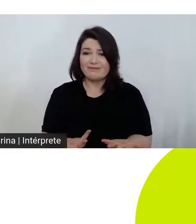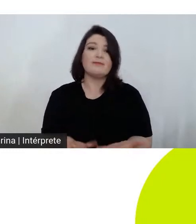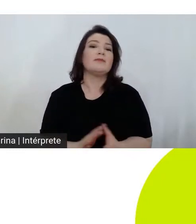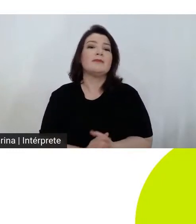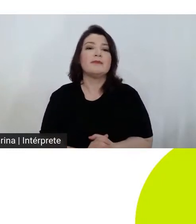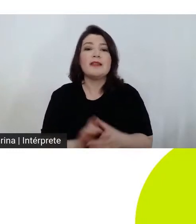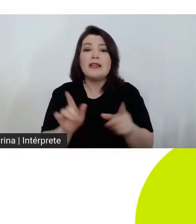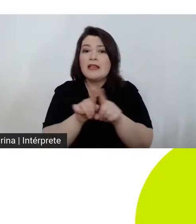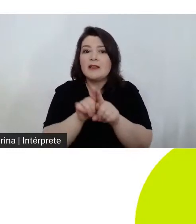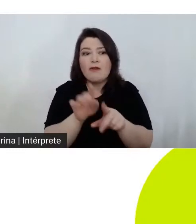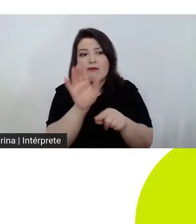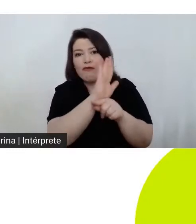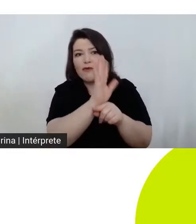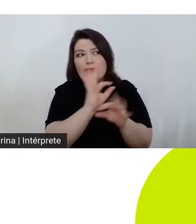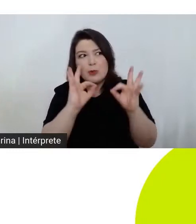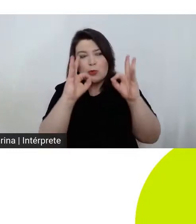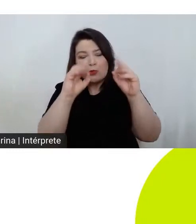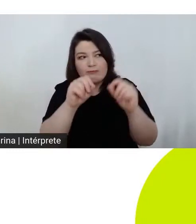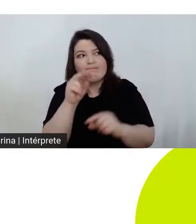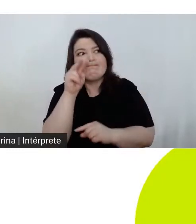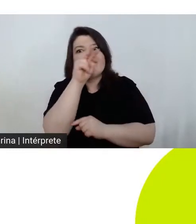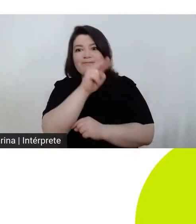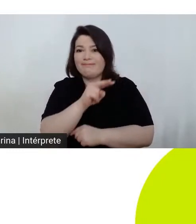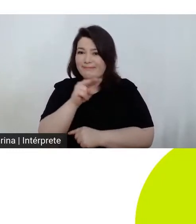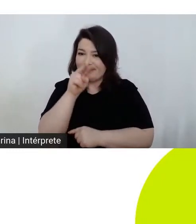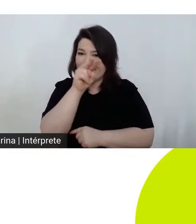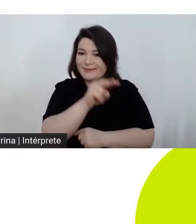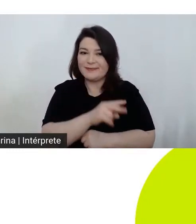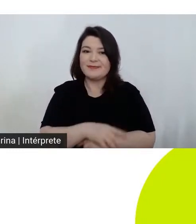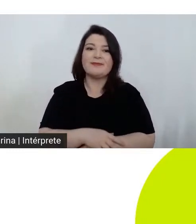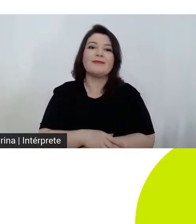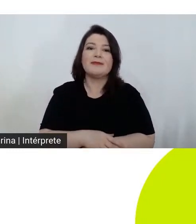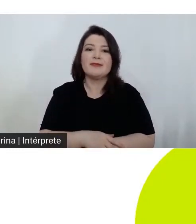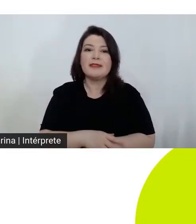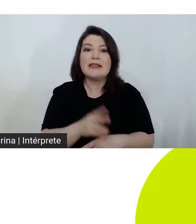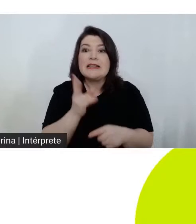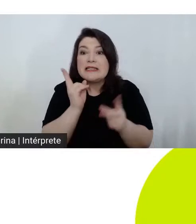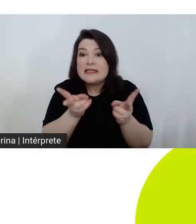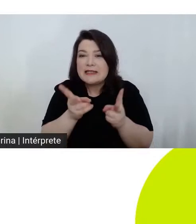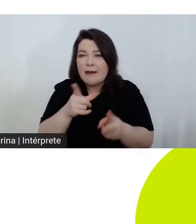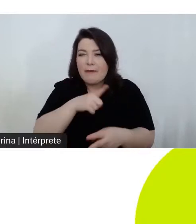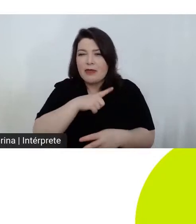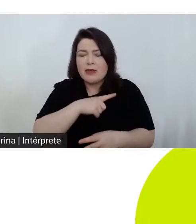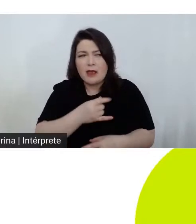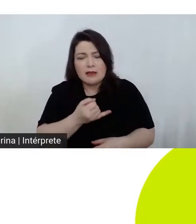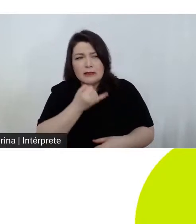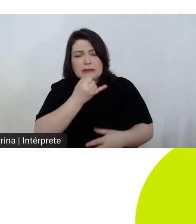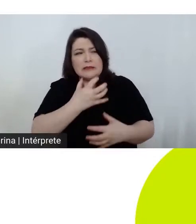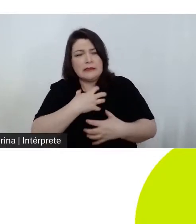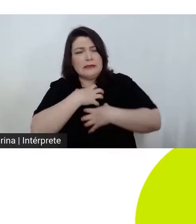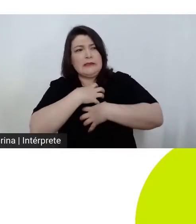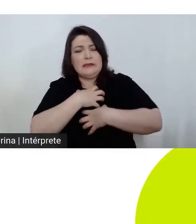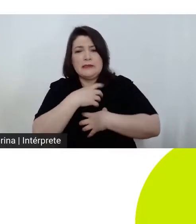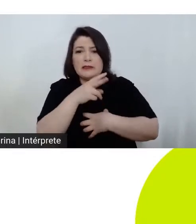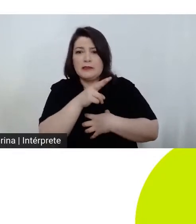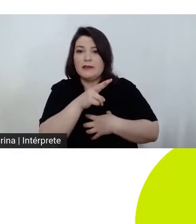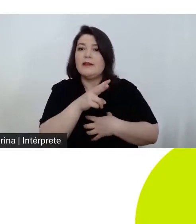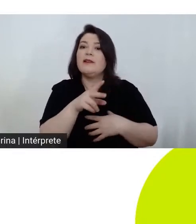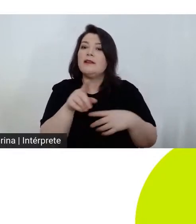em todo o filme ou seja sempre que há um momento de grande dramatismo ao mesmo tempo há uma espécie de